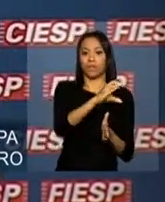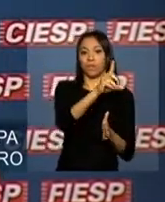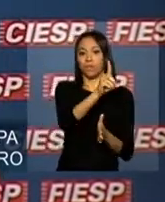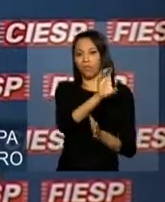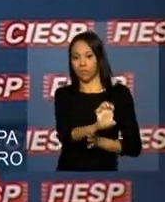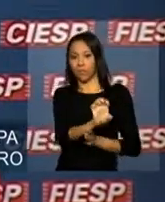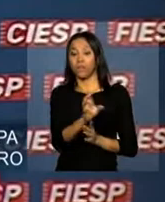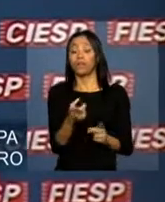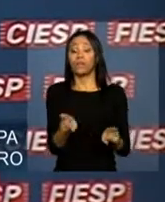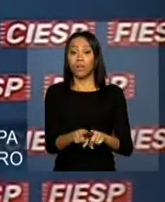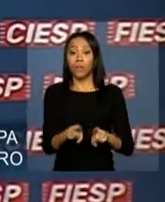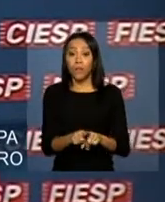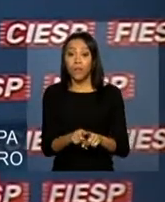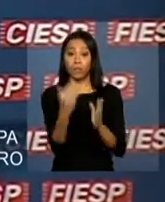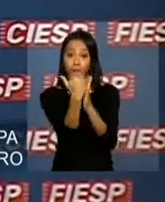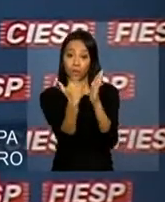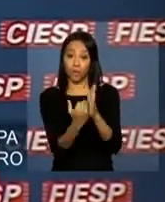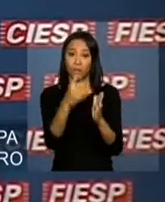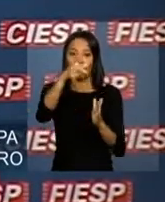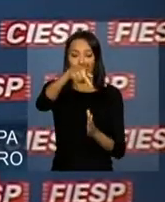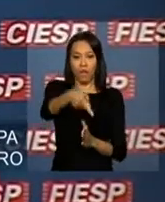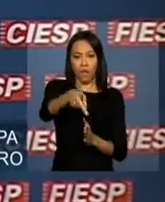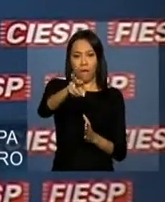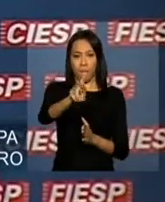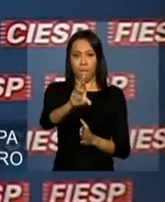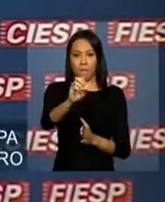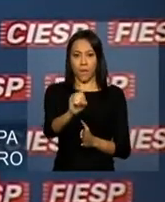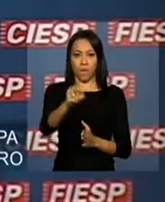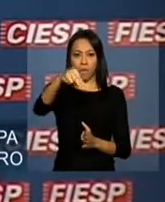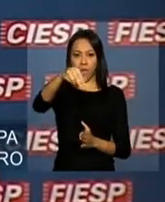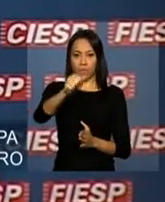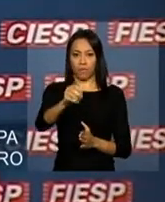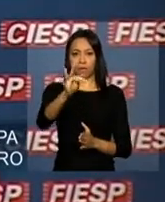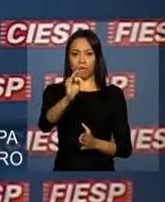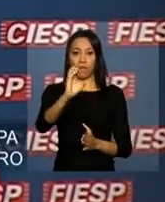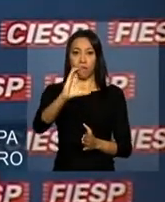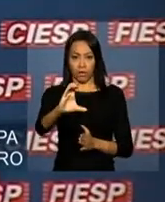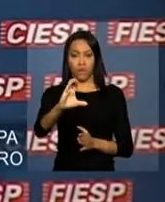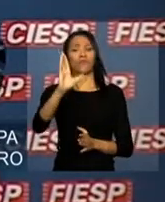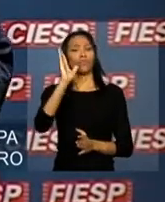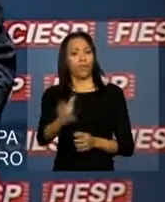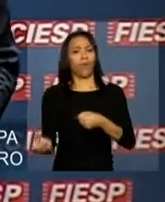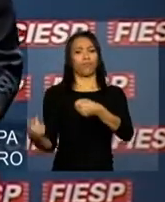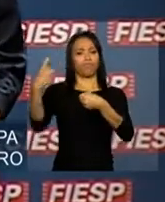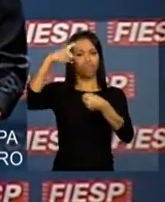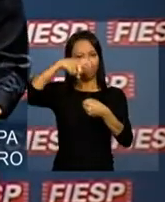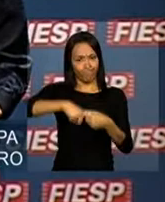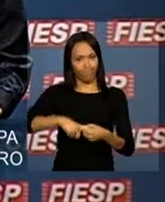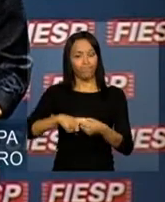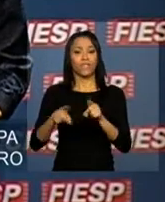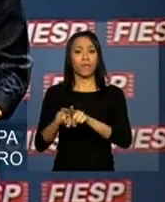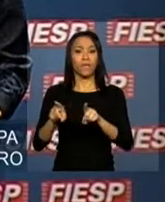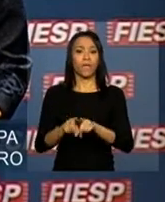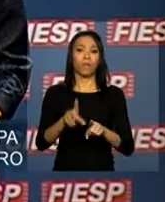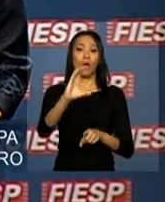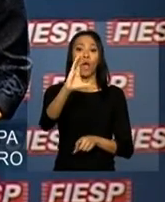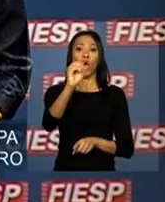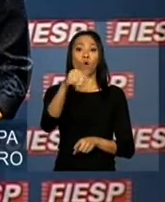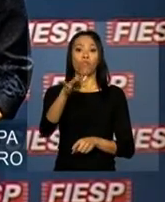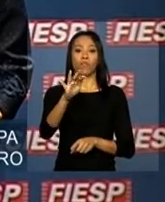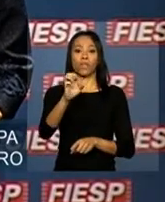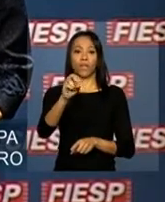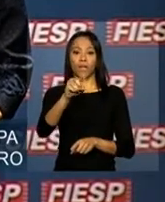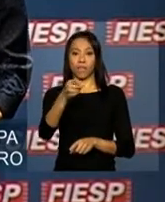Com o Pronatec, por exemplo, estamos realizando em parceria com a Confederação Nacional da